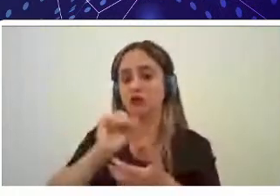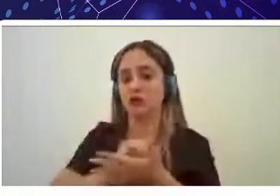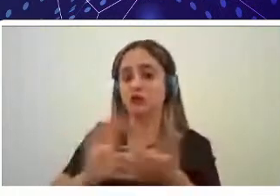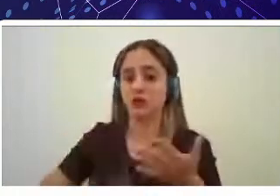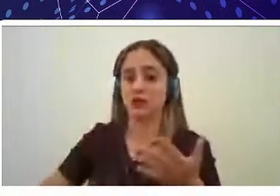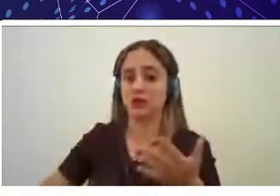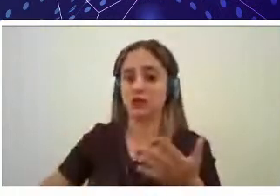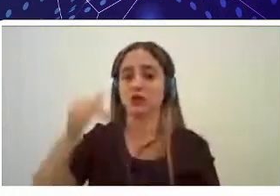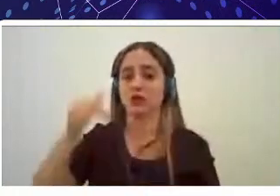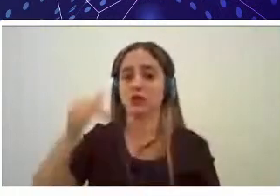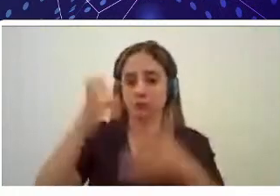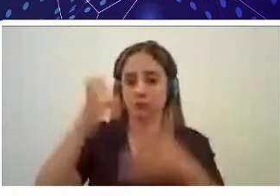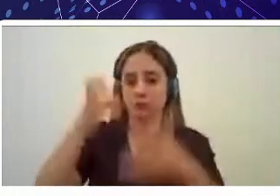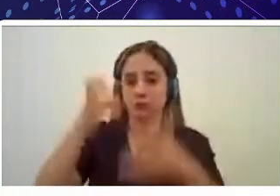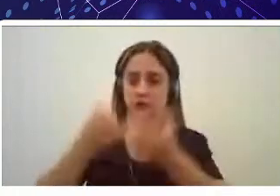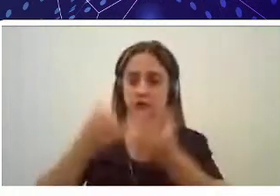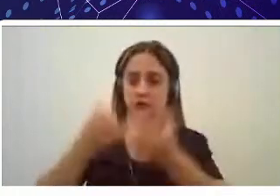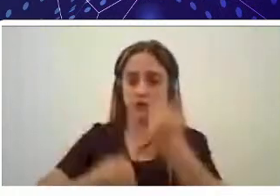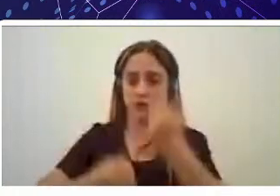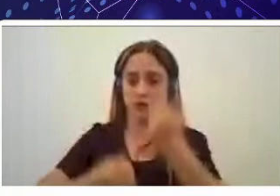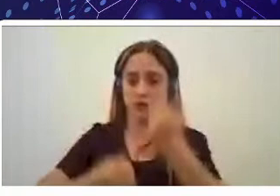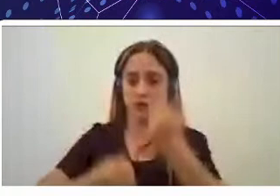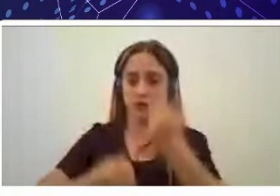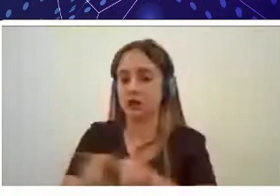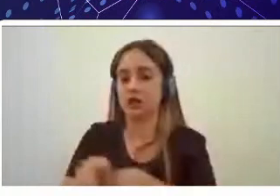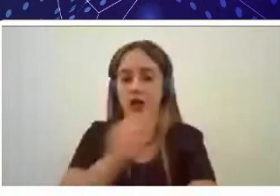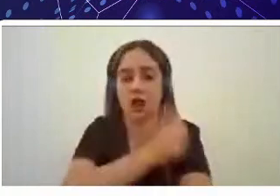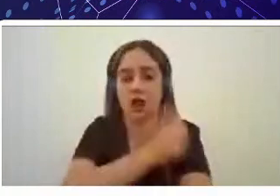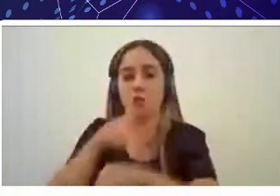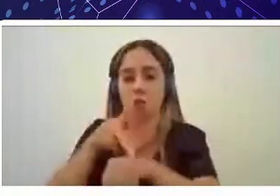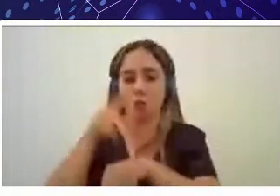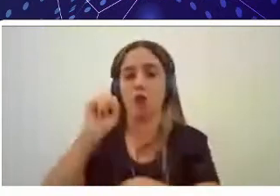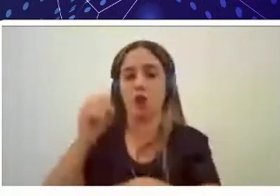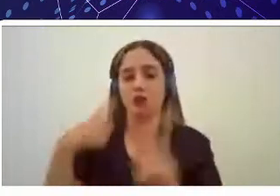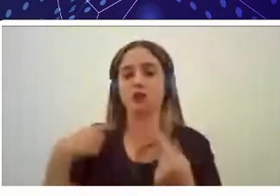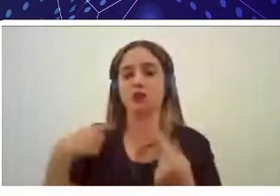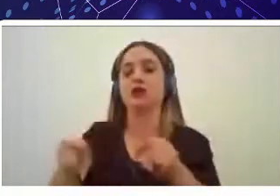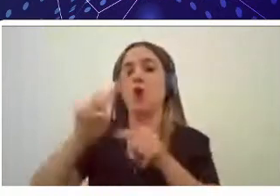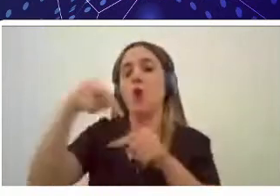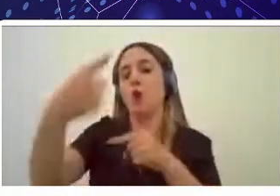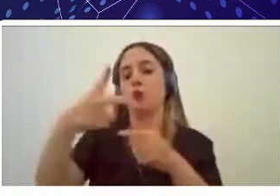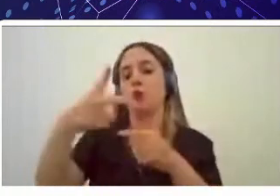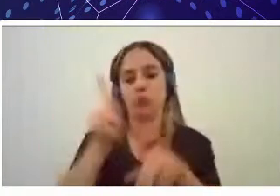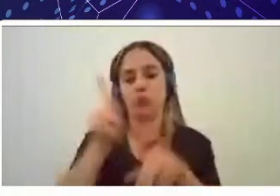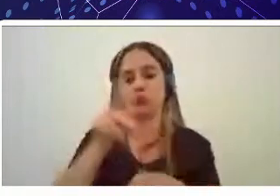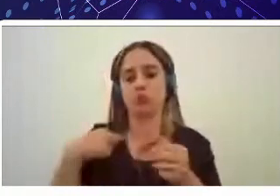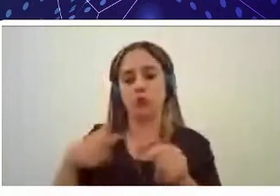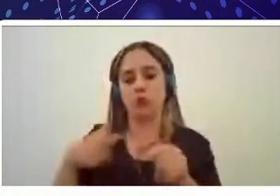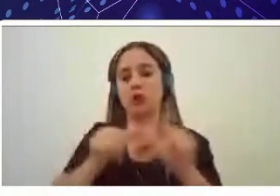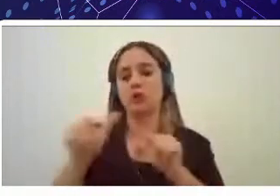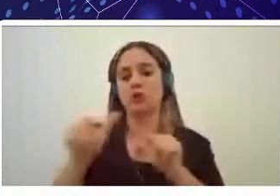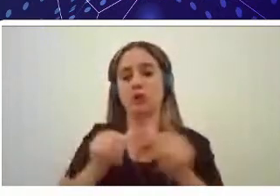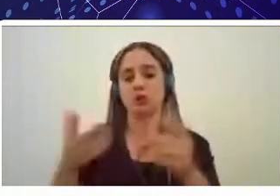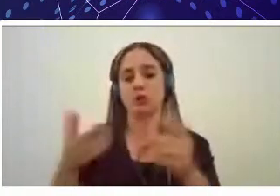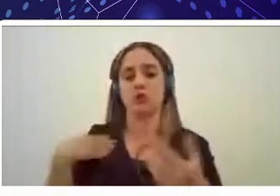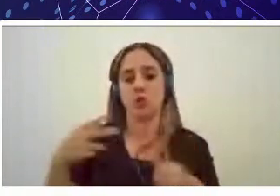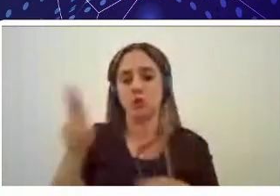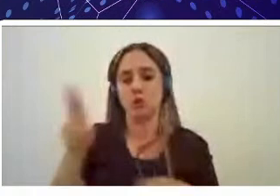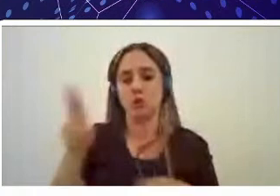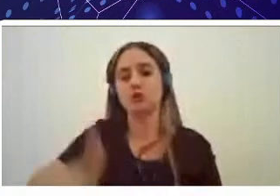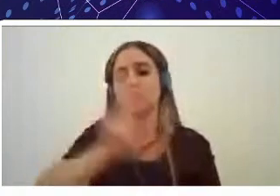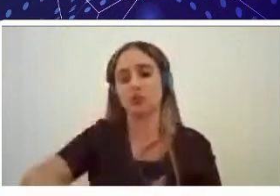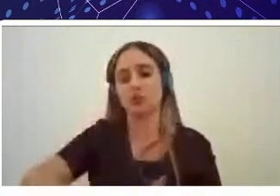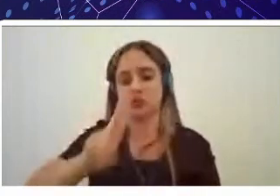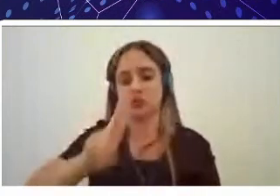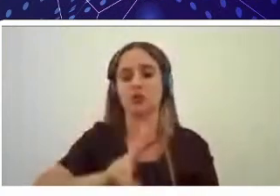alunos também da pós-graduação assim como outros professores ele vem trabalhando com a utilização de resíduos oriundos